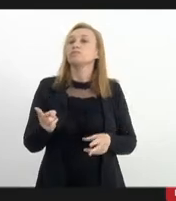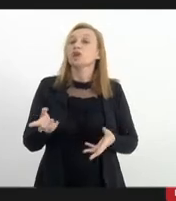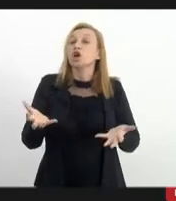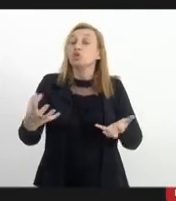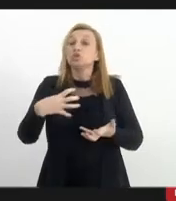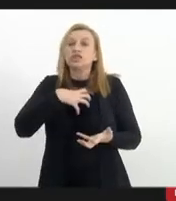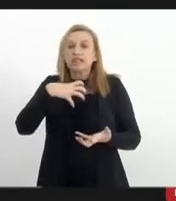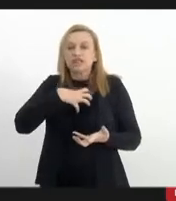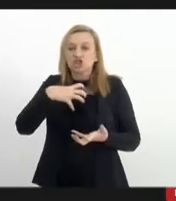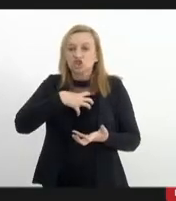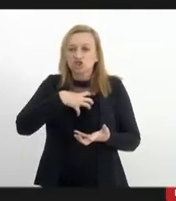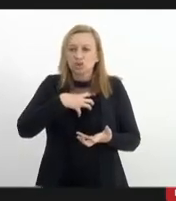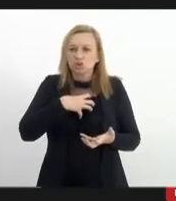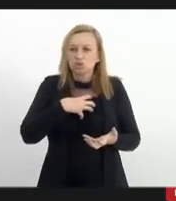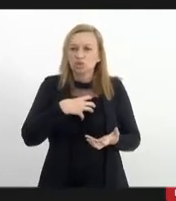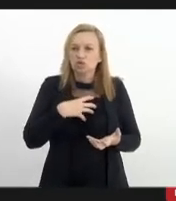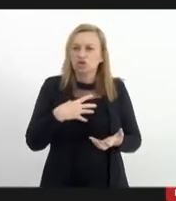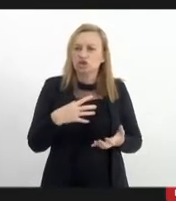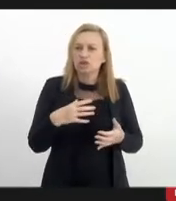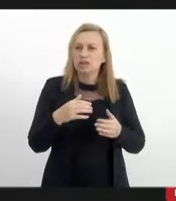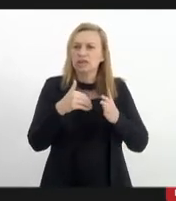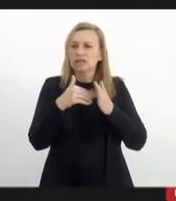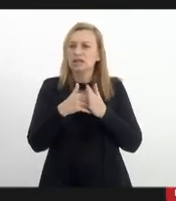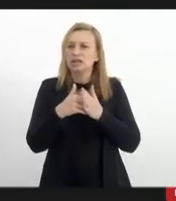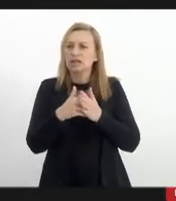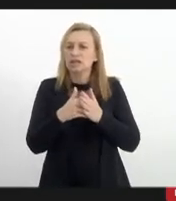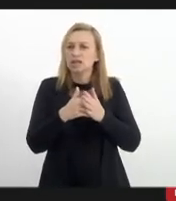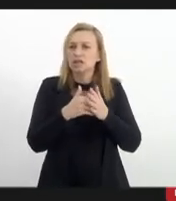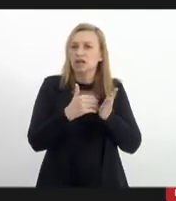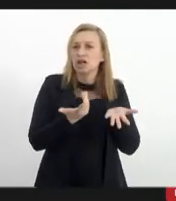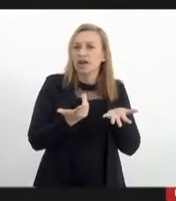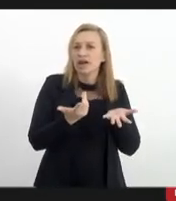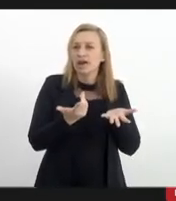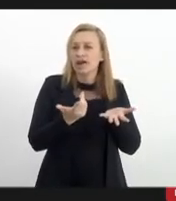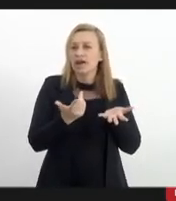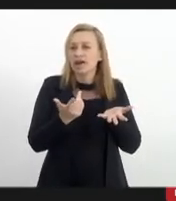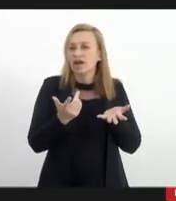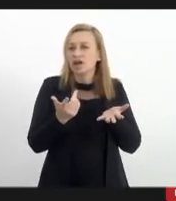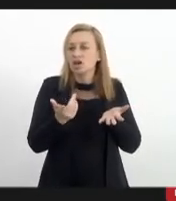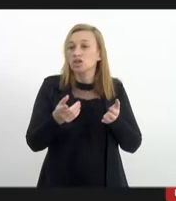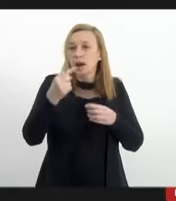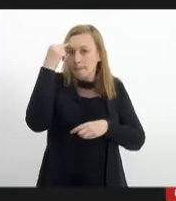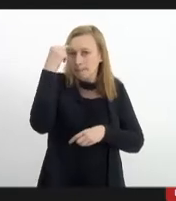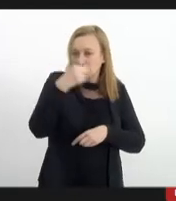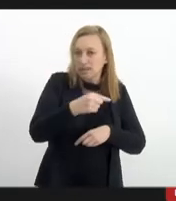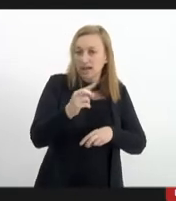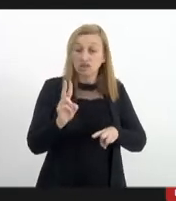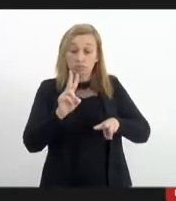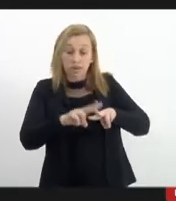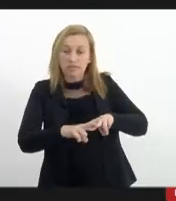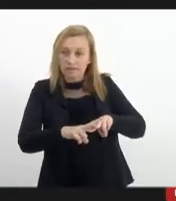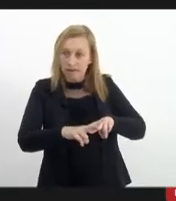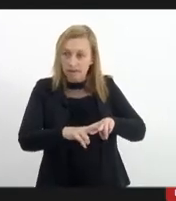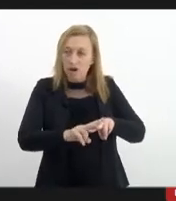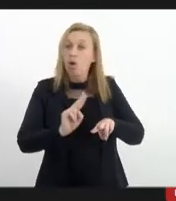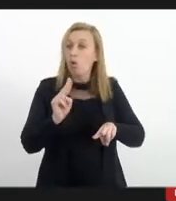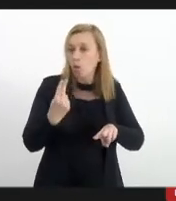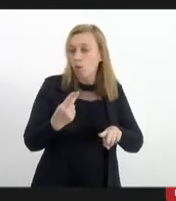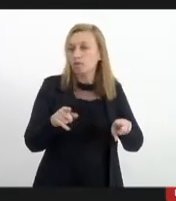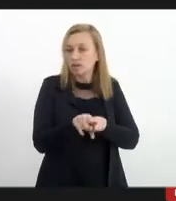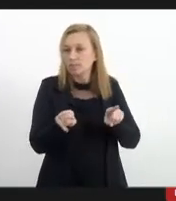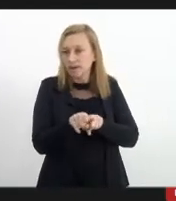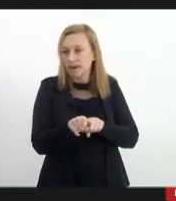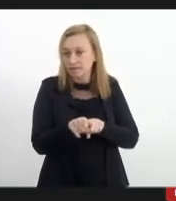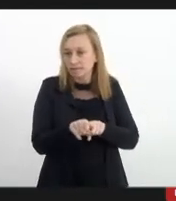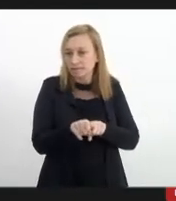sentido de, seja de quebra de sigilo de dados, quebra de sigilo telemático, mandados de busca e apreensão ou até mesmo mandados de